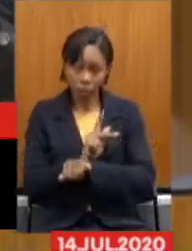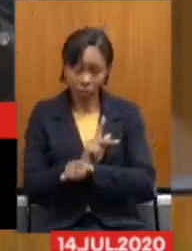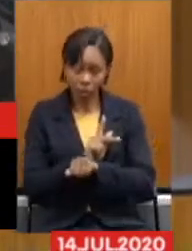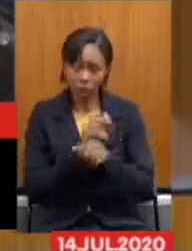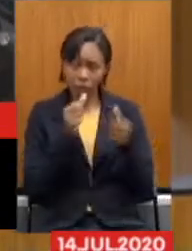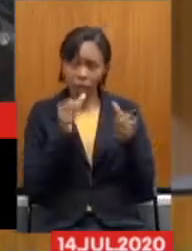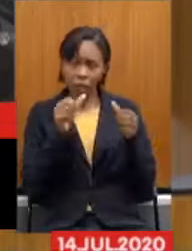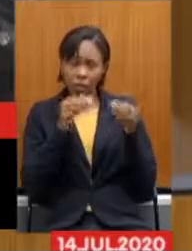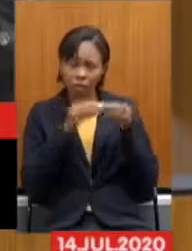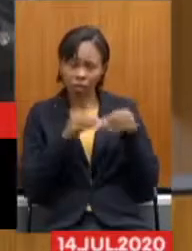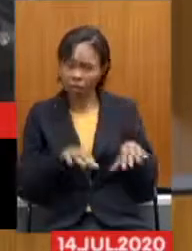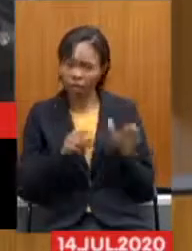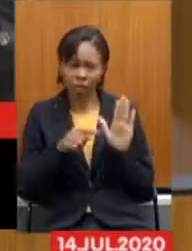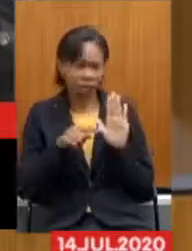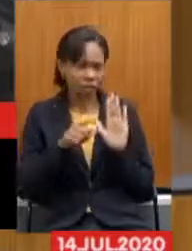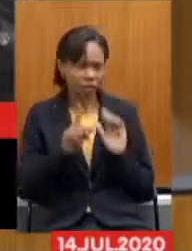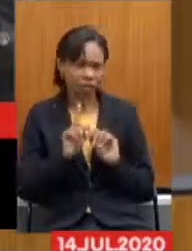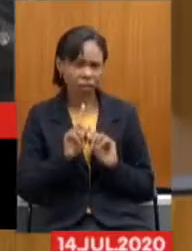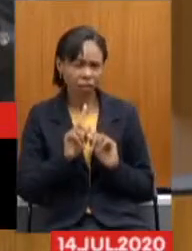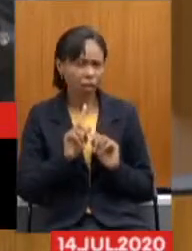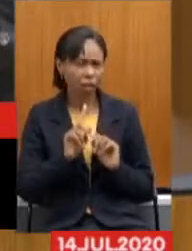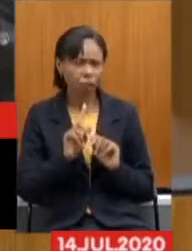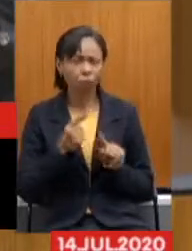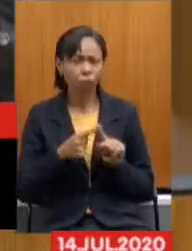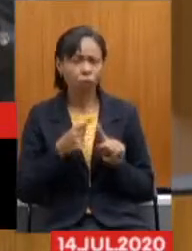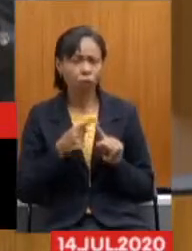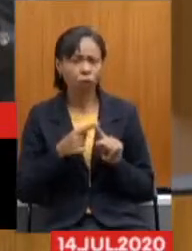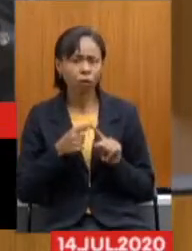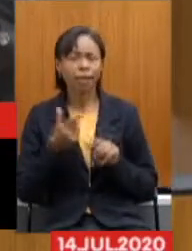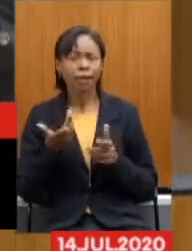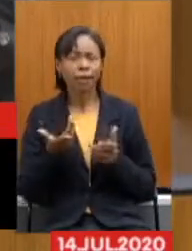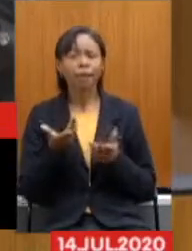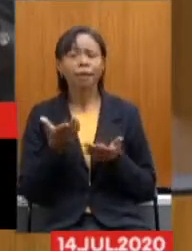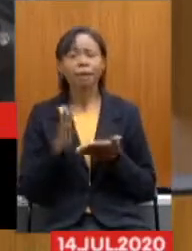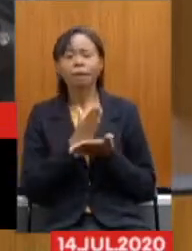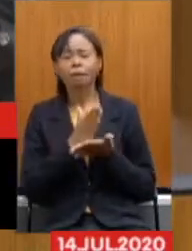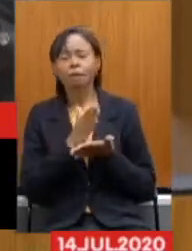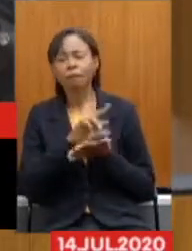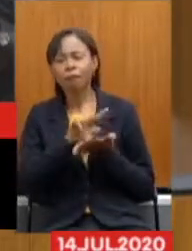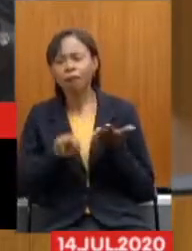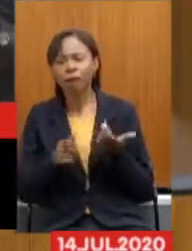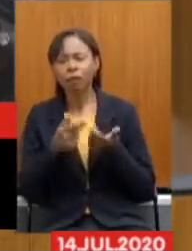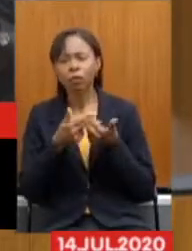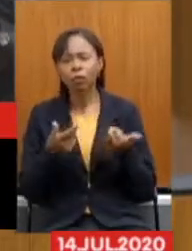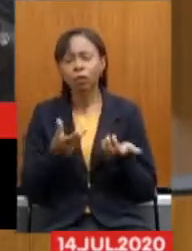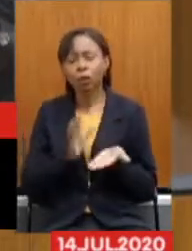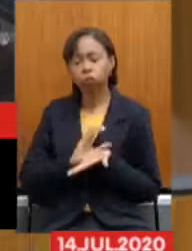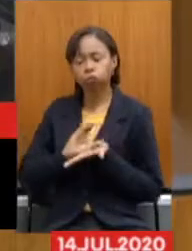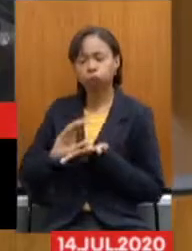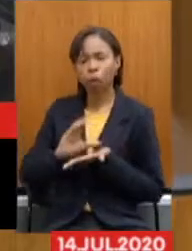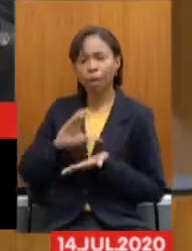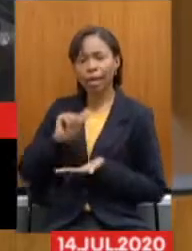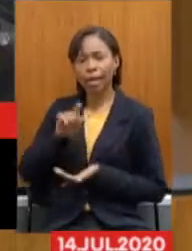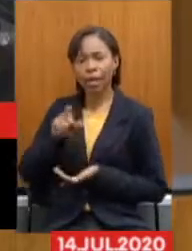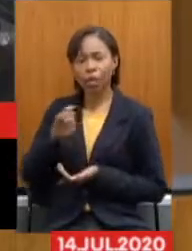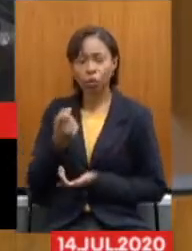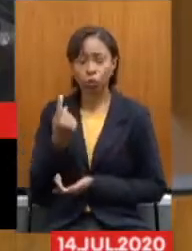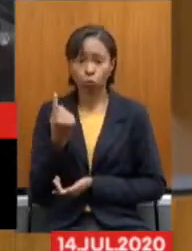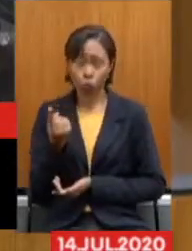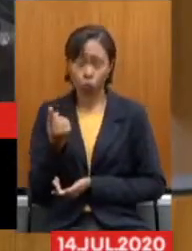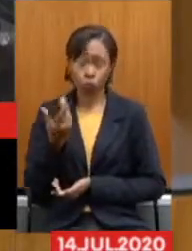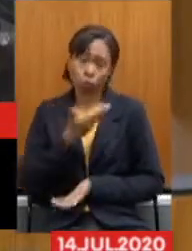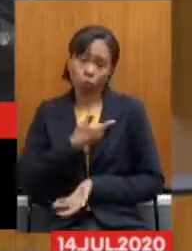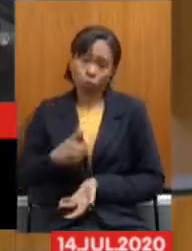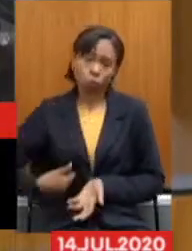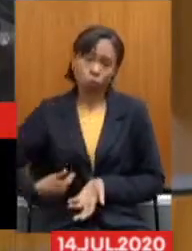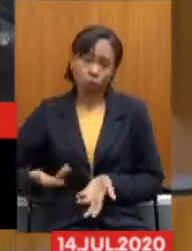contribuições de todos os servidores civis vão a tempos para o caixão do Estado, o que, do ponto de vista do conceito técnico-administrativo,